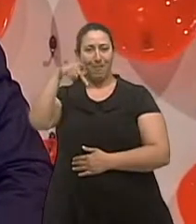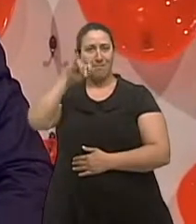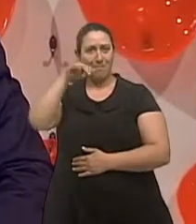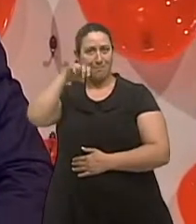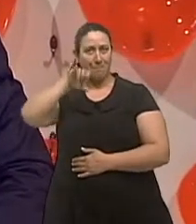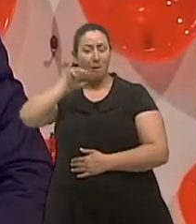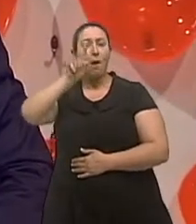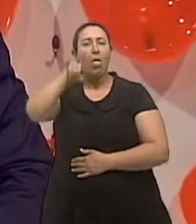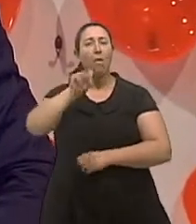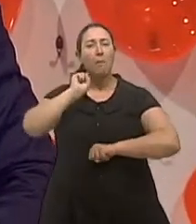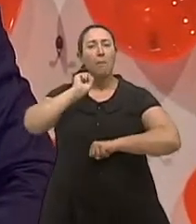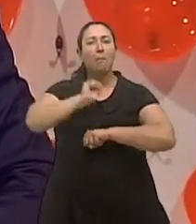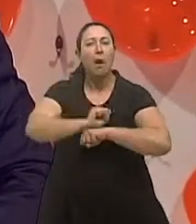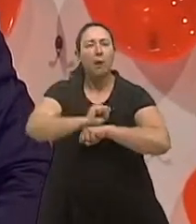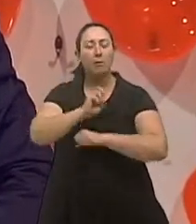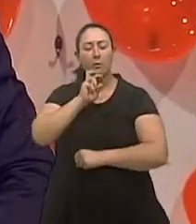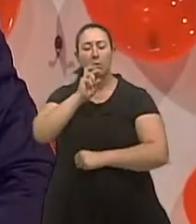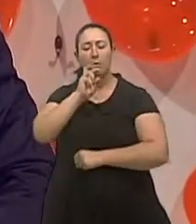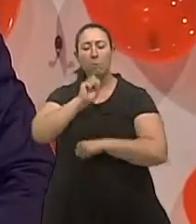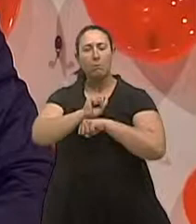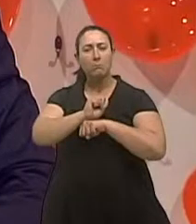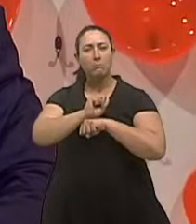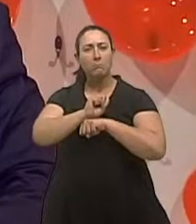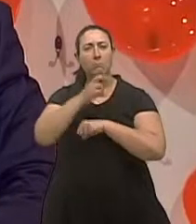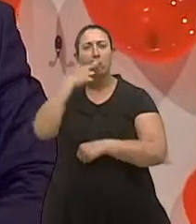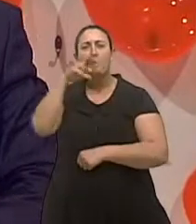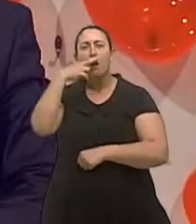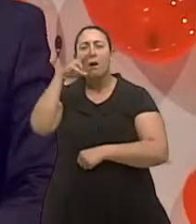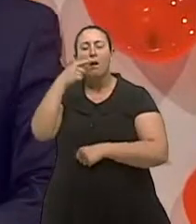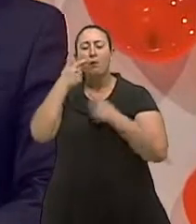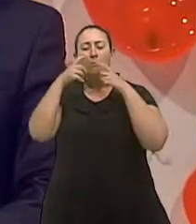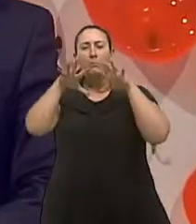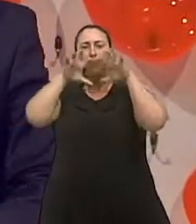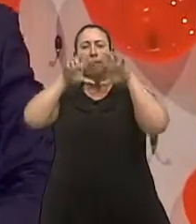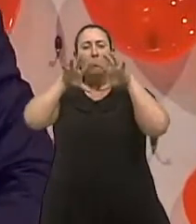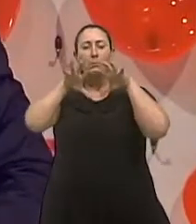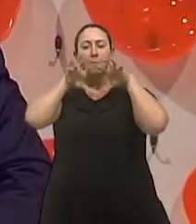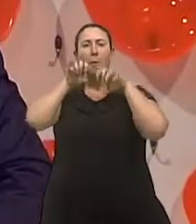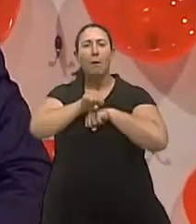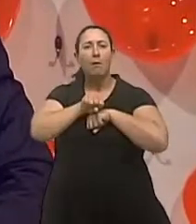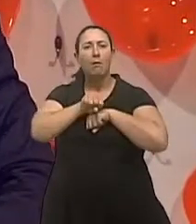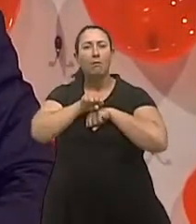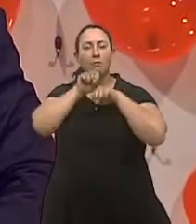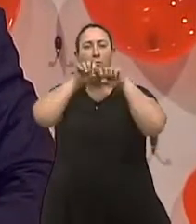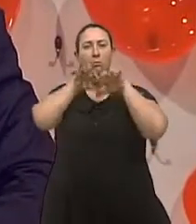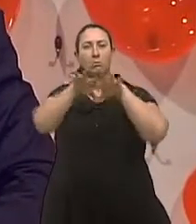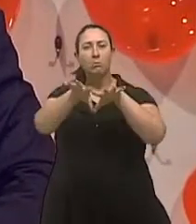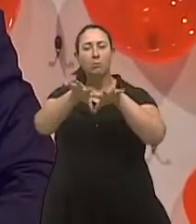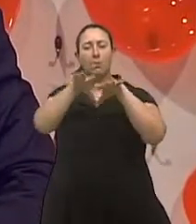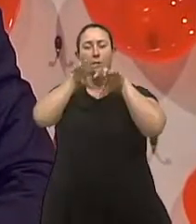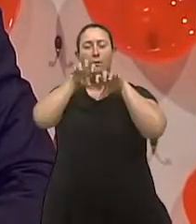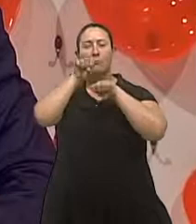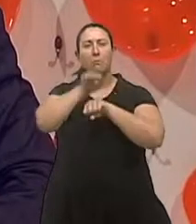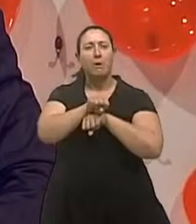riscos. Mas uma coisa que é clara e a gente conhece muito bem, é que isso está associado à sonolência diurna. Que é